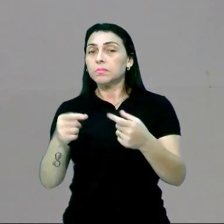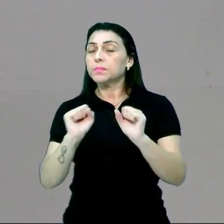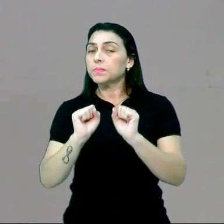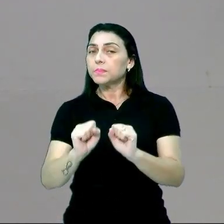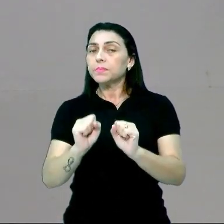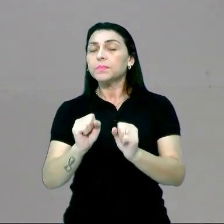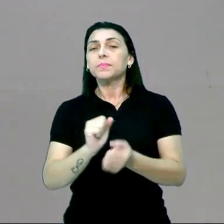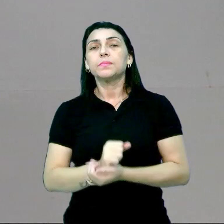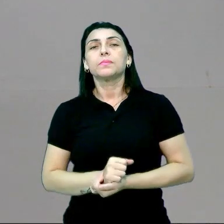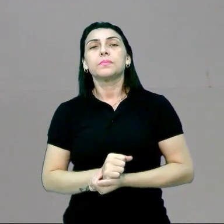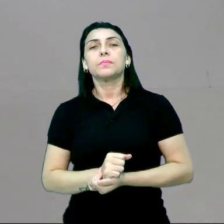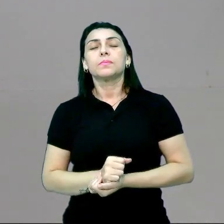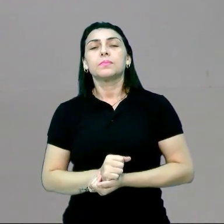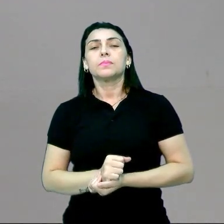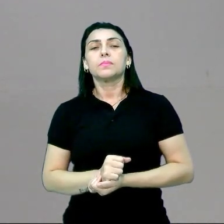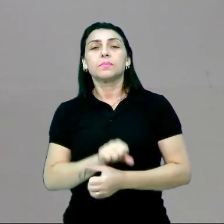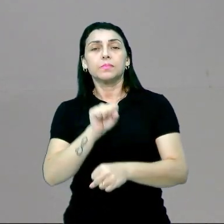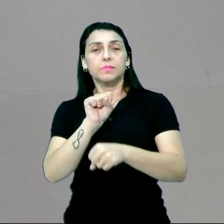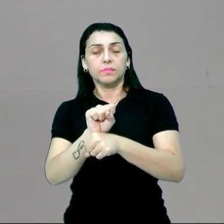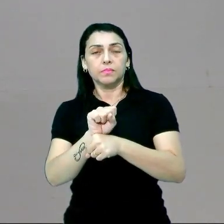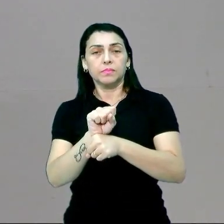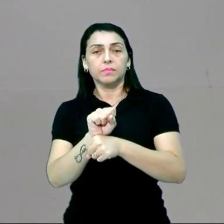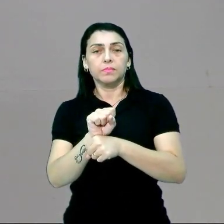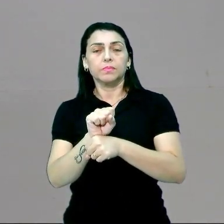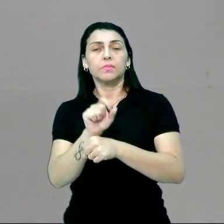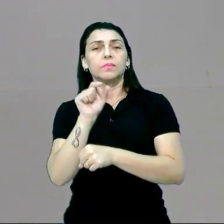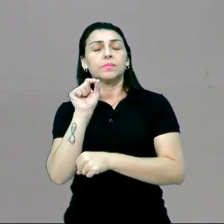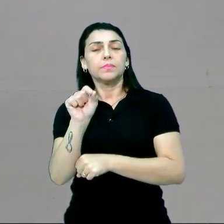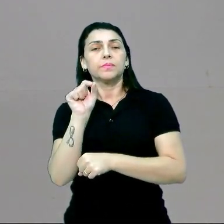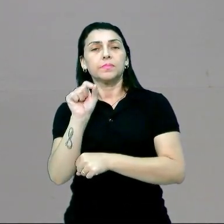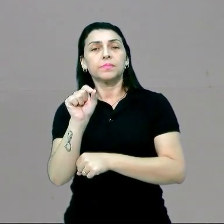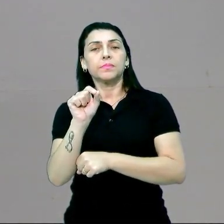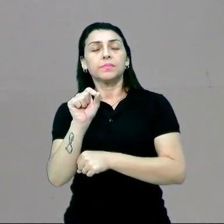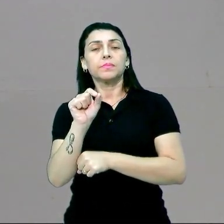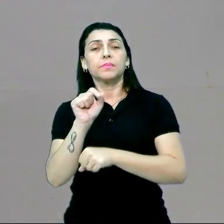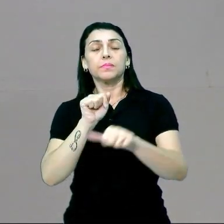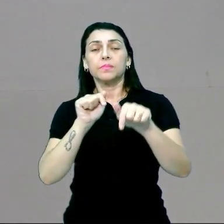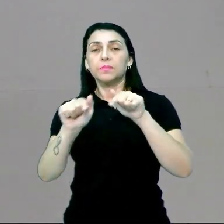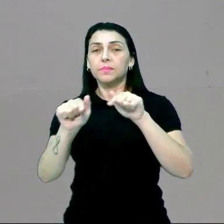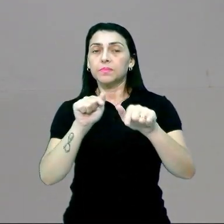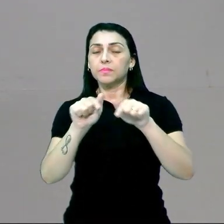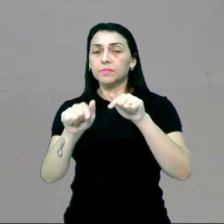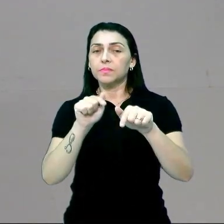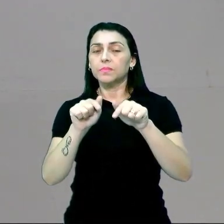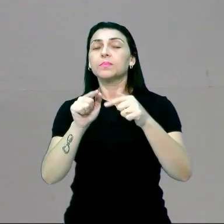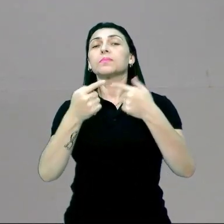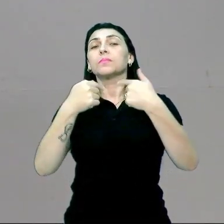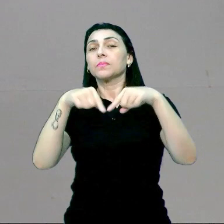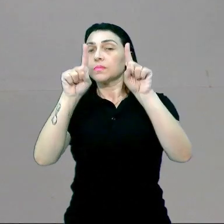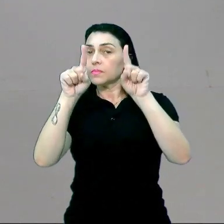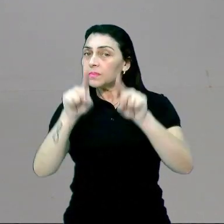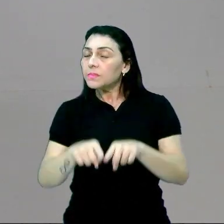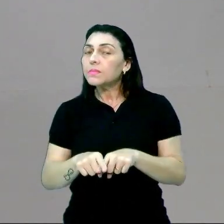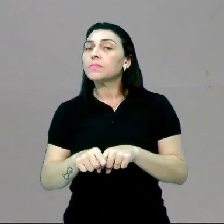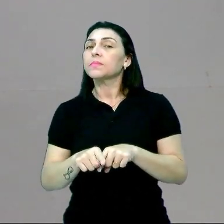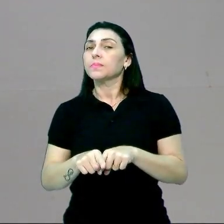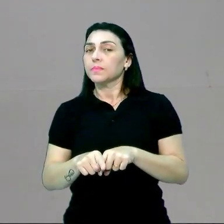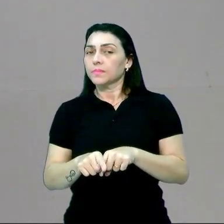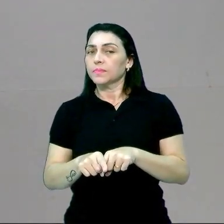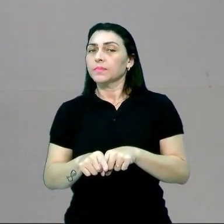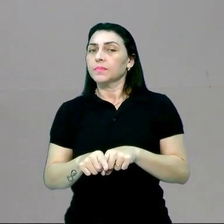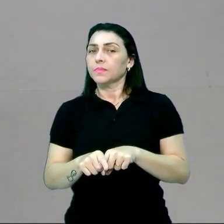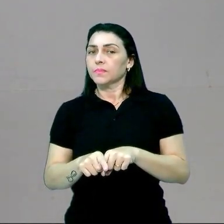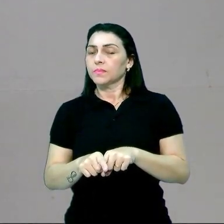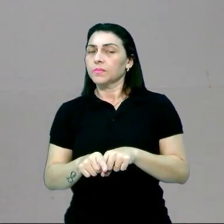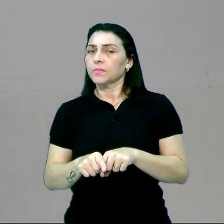podemos, digamos assim, parar para afirmar que as atividades laborais, elas foram